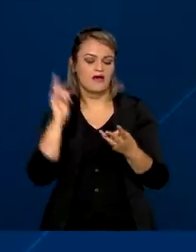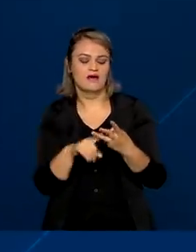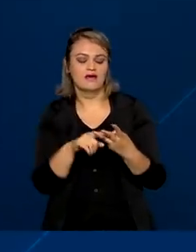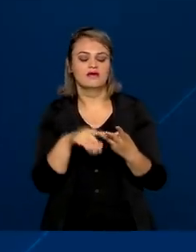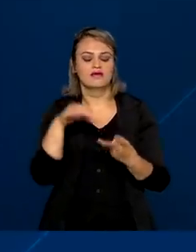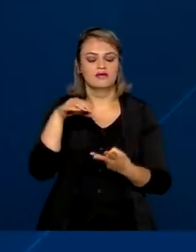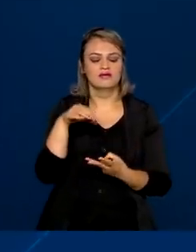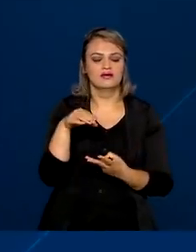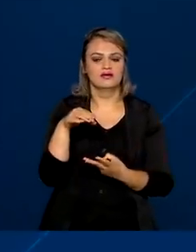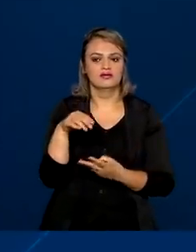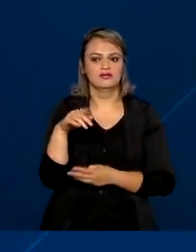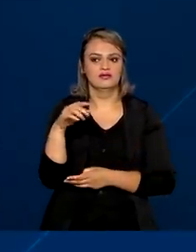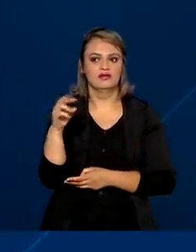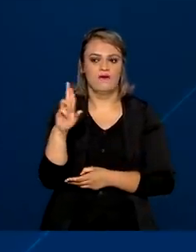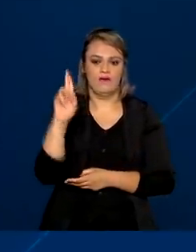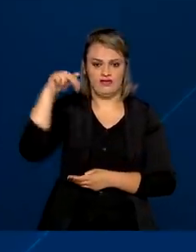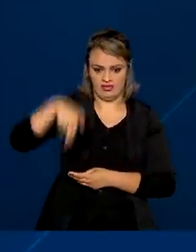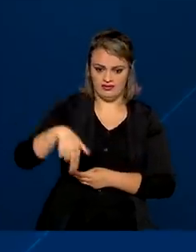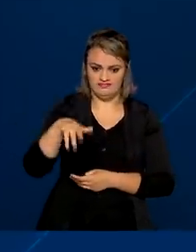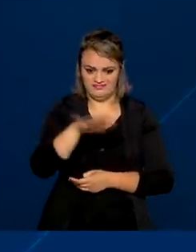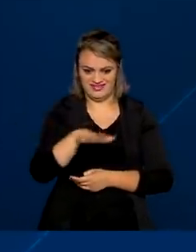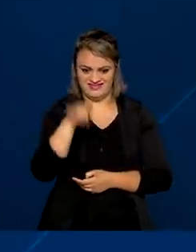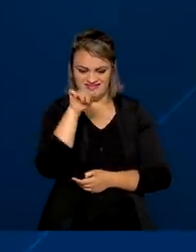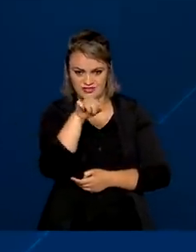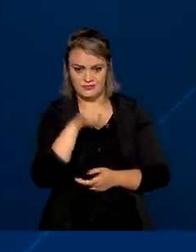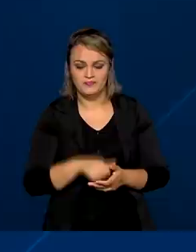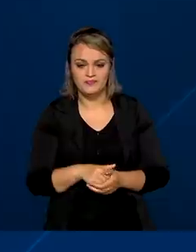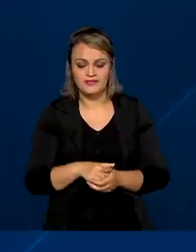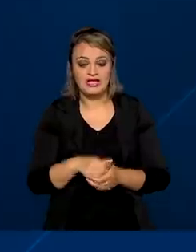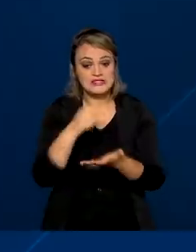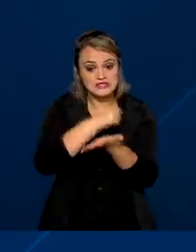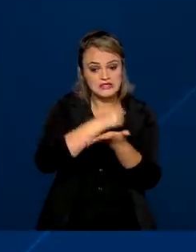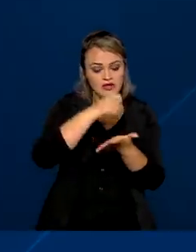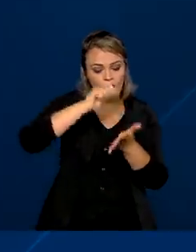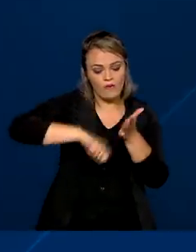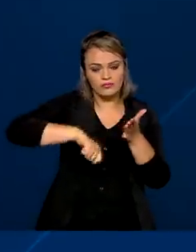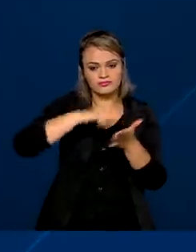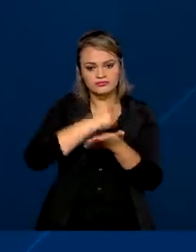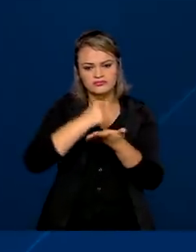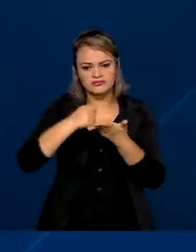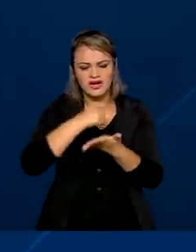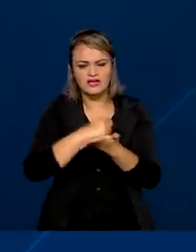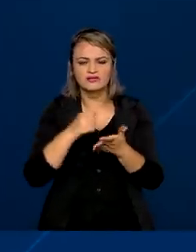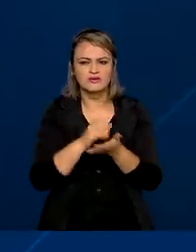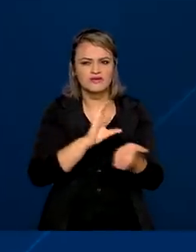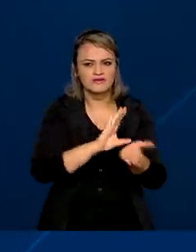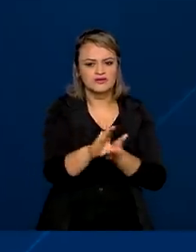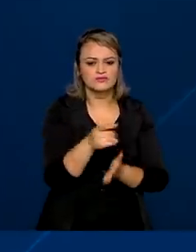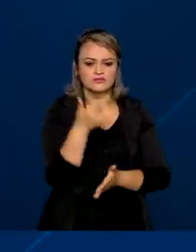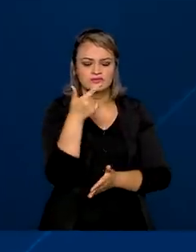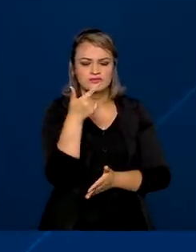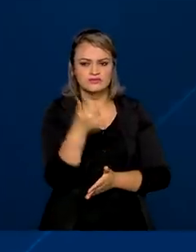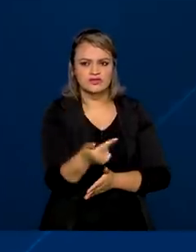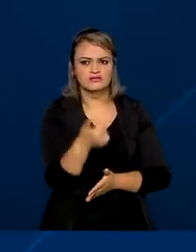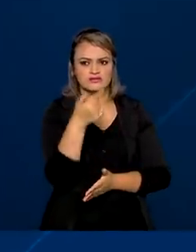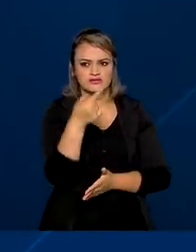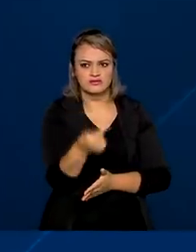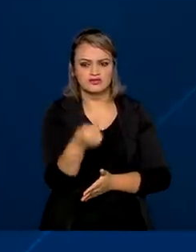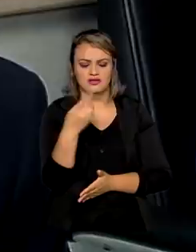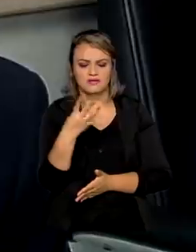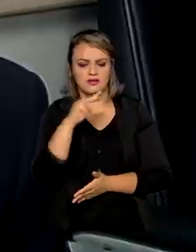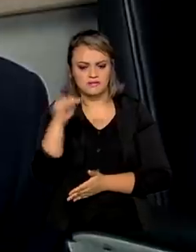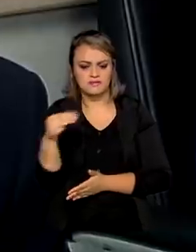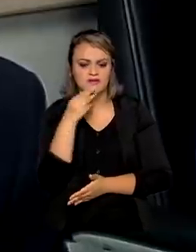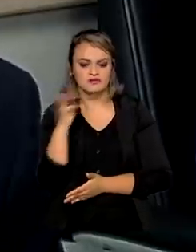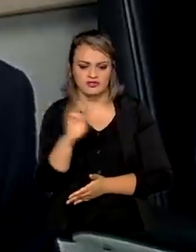Mossoró, no Rio Grande do Norte. Nestes contratos, o investimento será de 274 milhões de reais.